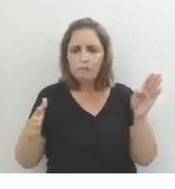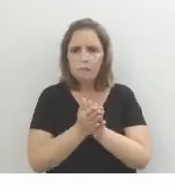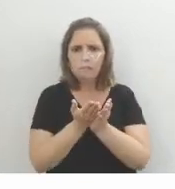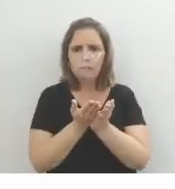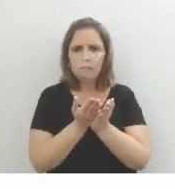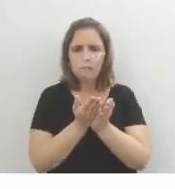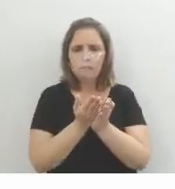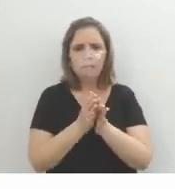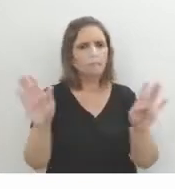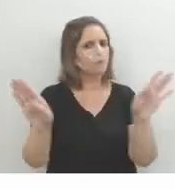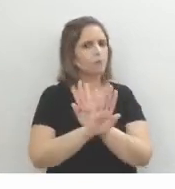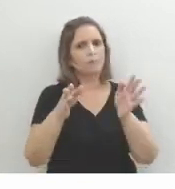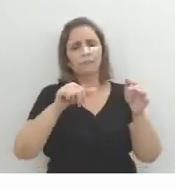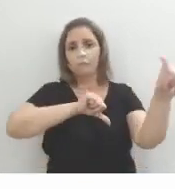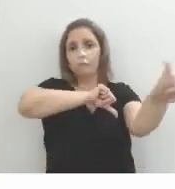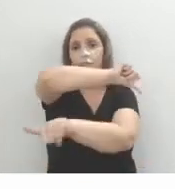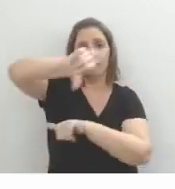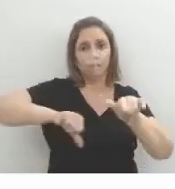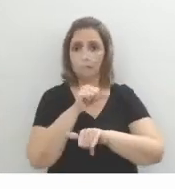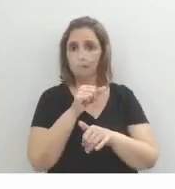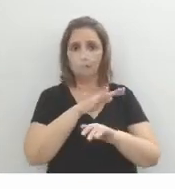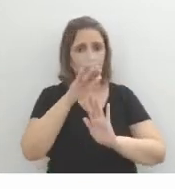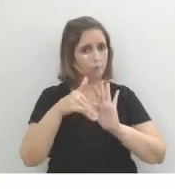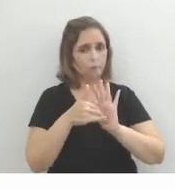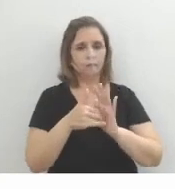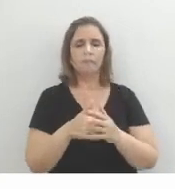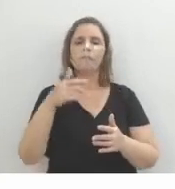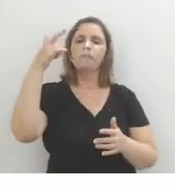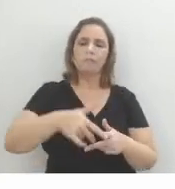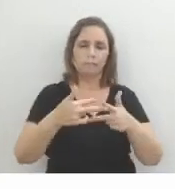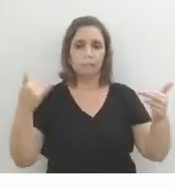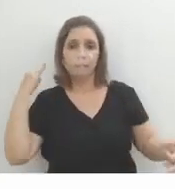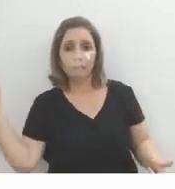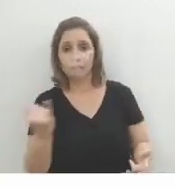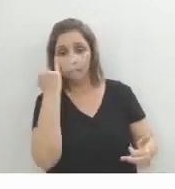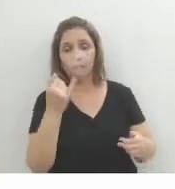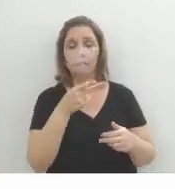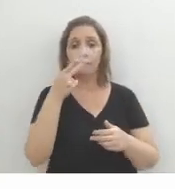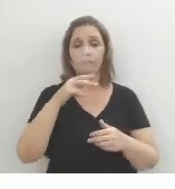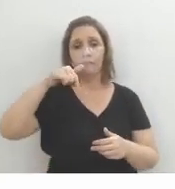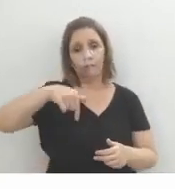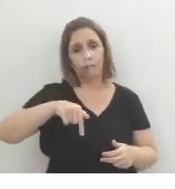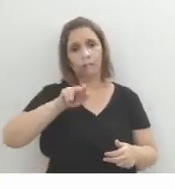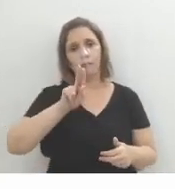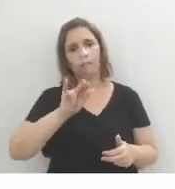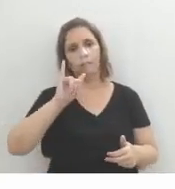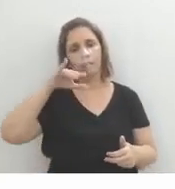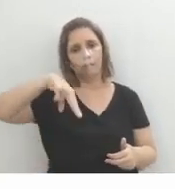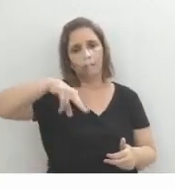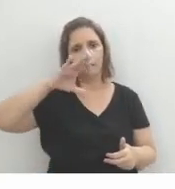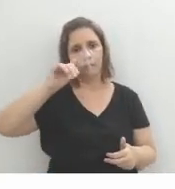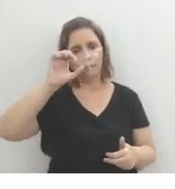do final, há uma quebra de expectativas, tá bom? Uma outra coisa importante é falar que o Kinkas Borba, ele é